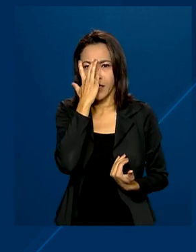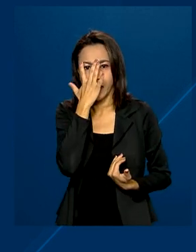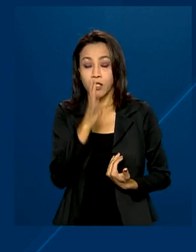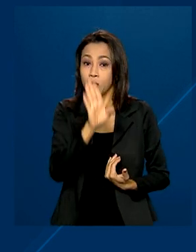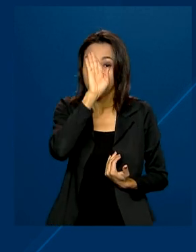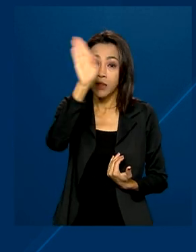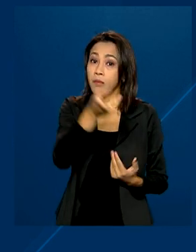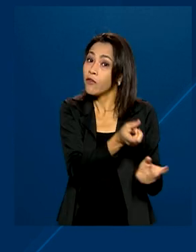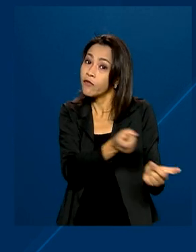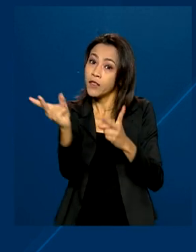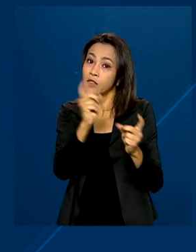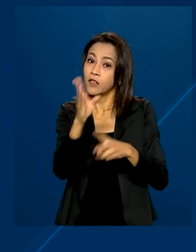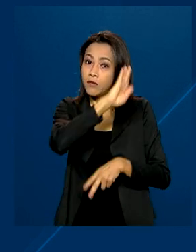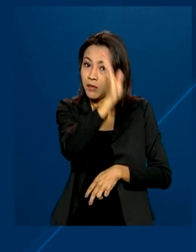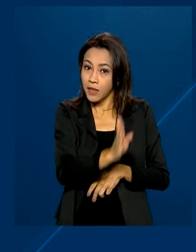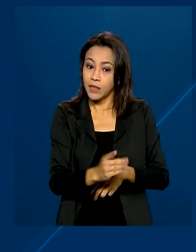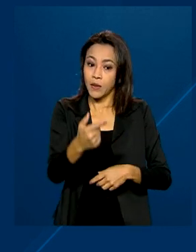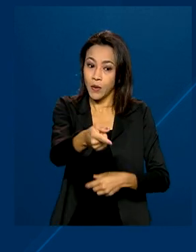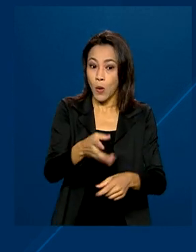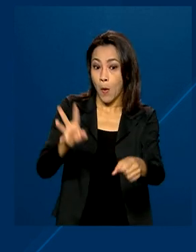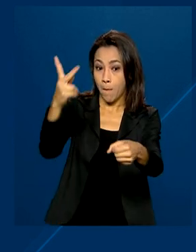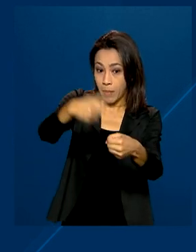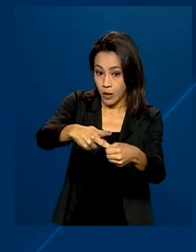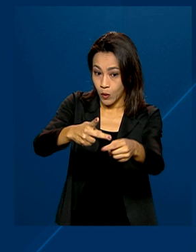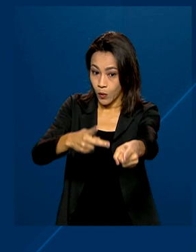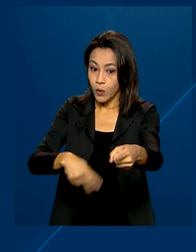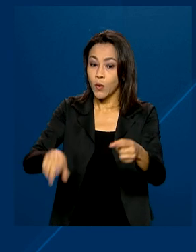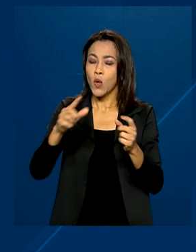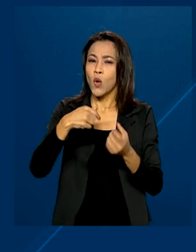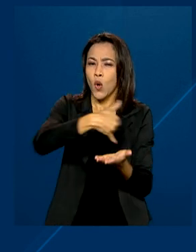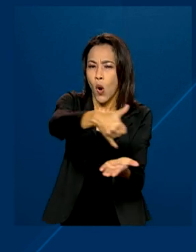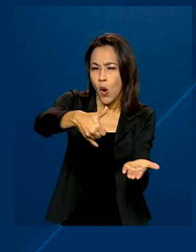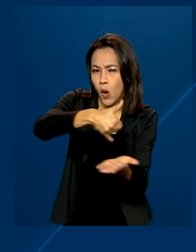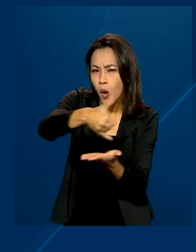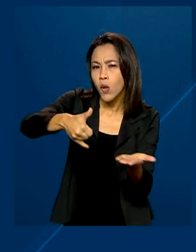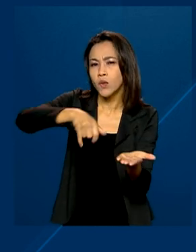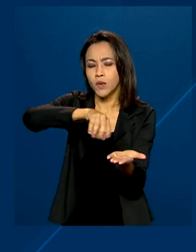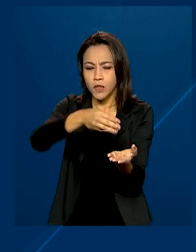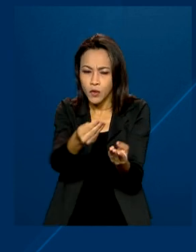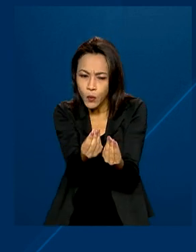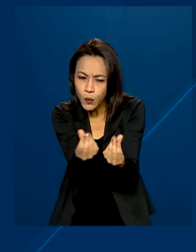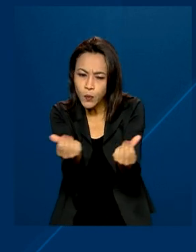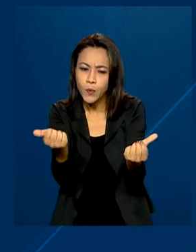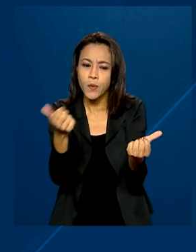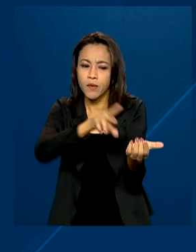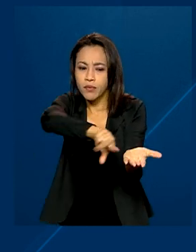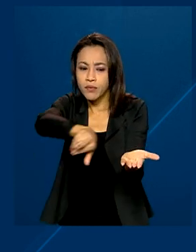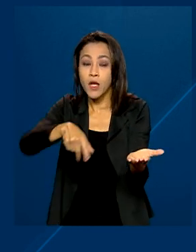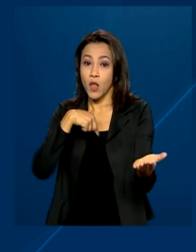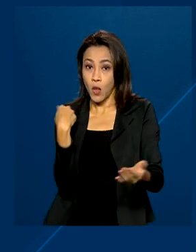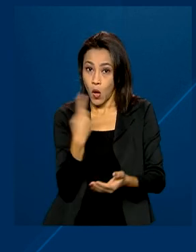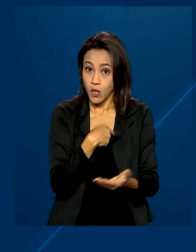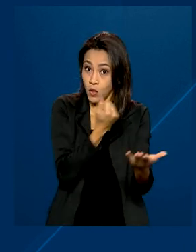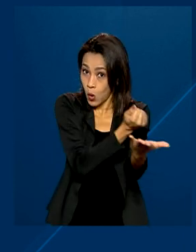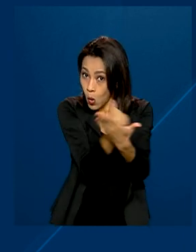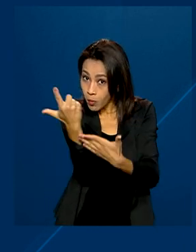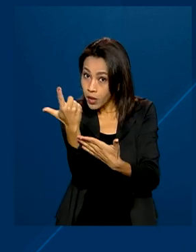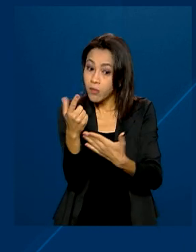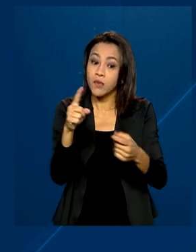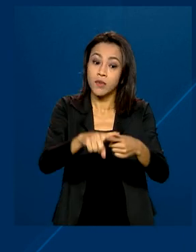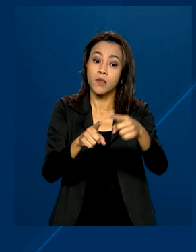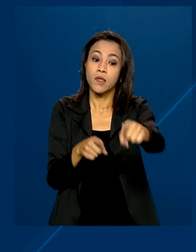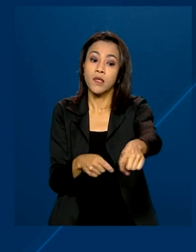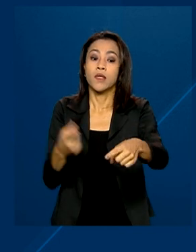vendidos pelo Brasil estão petróleo bruto, gorduras e óleos vegetais. Compramos da Índia combustíveis de